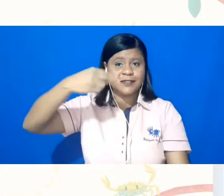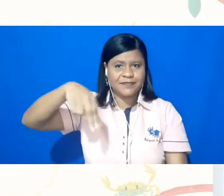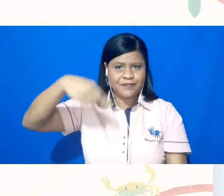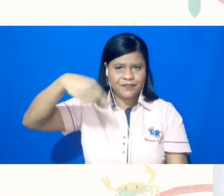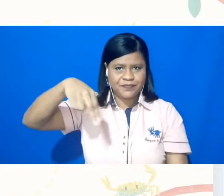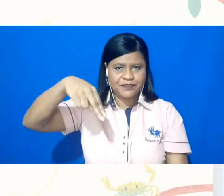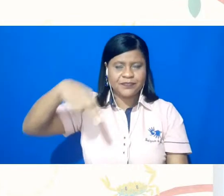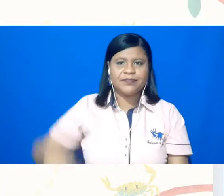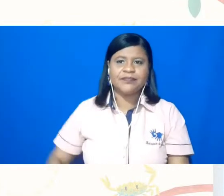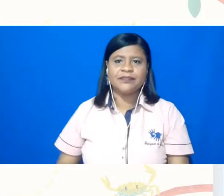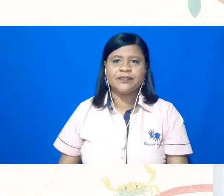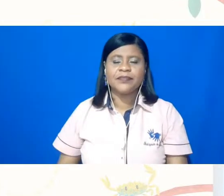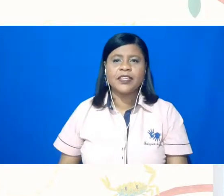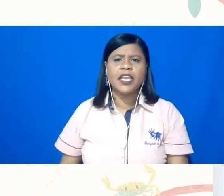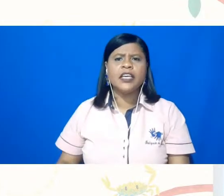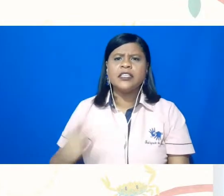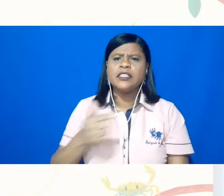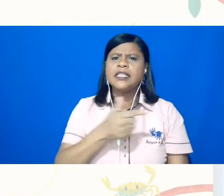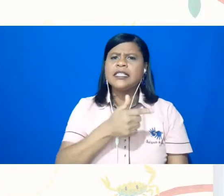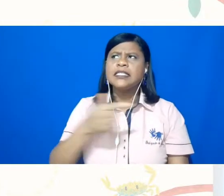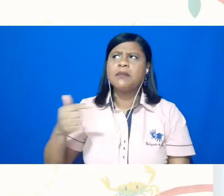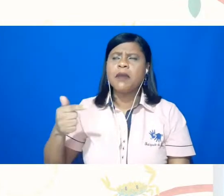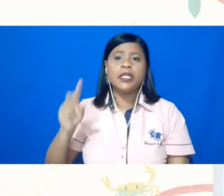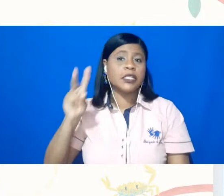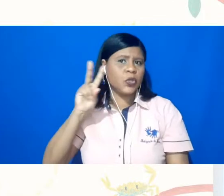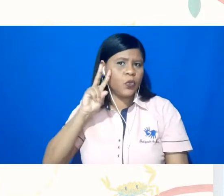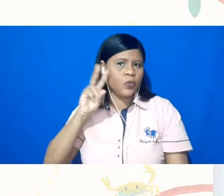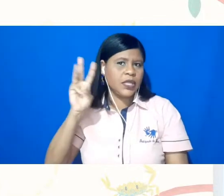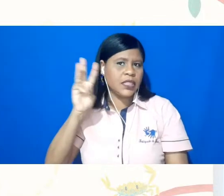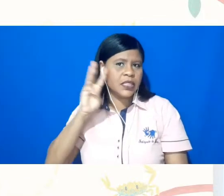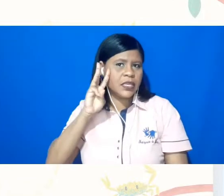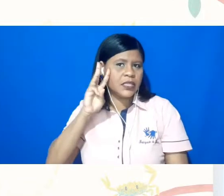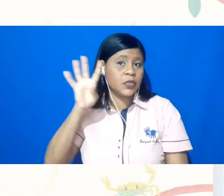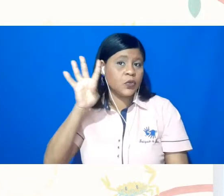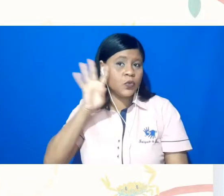em dias da semana são segunda, terça, quarta e quinta, né,